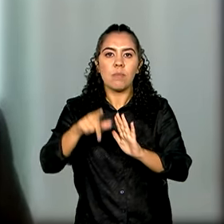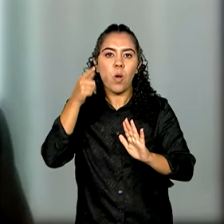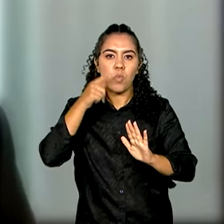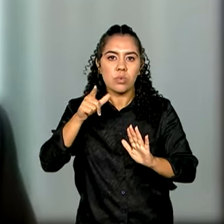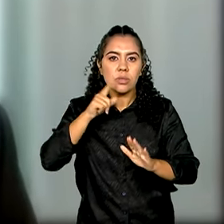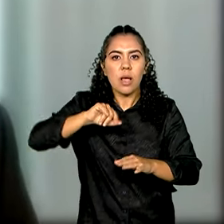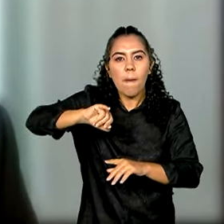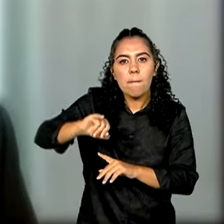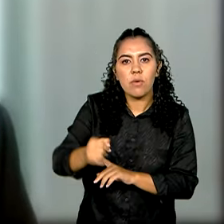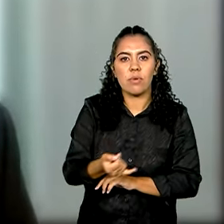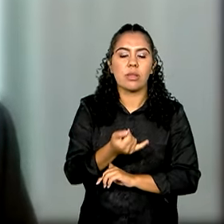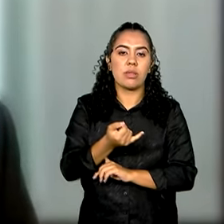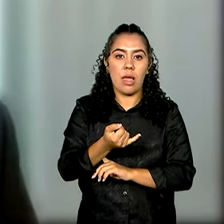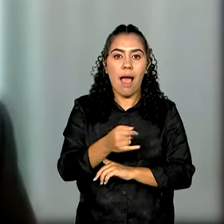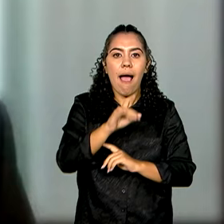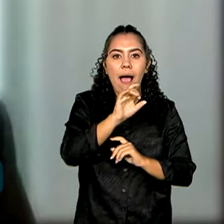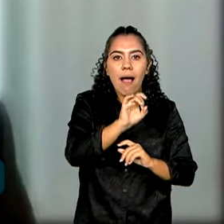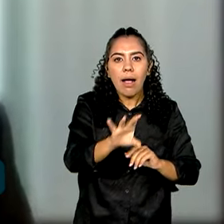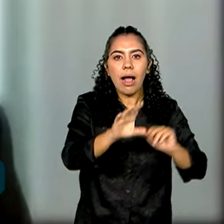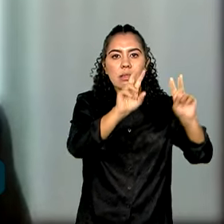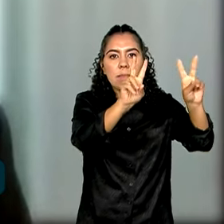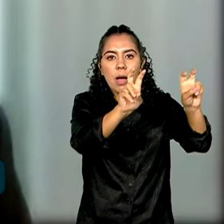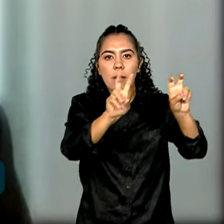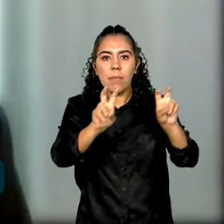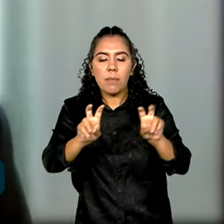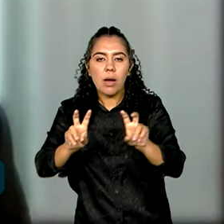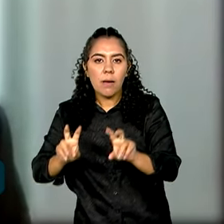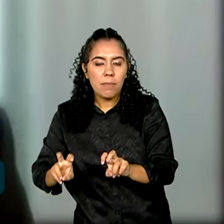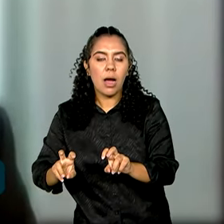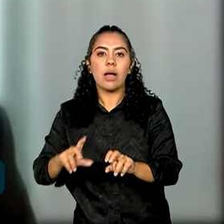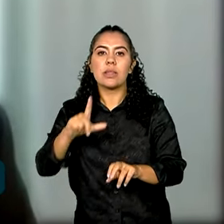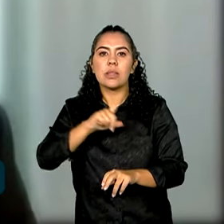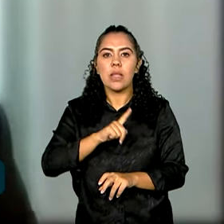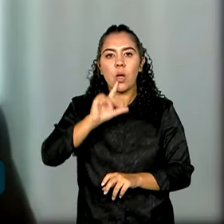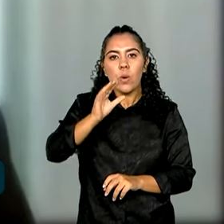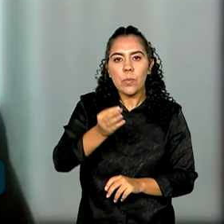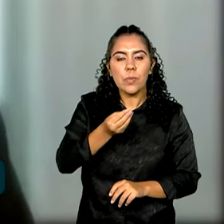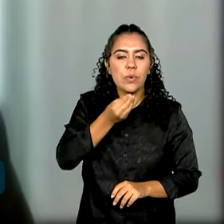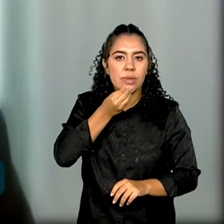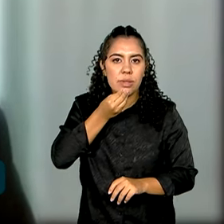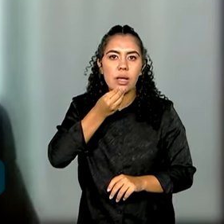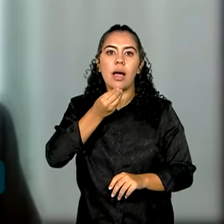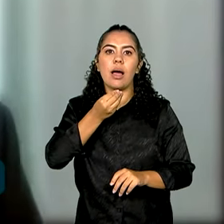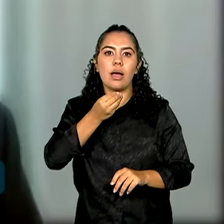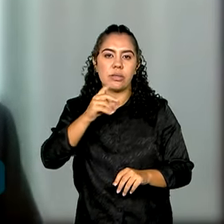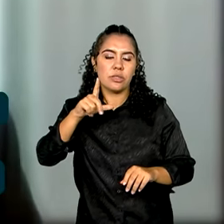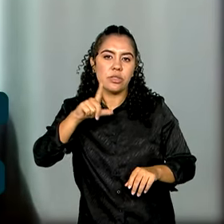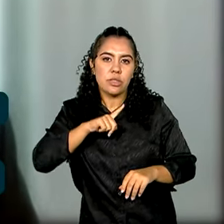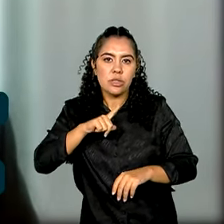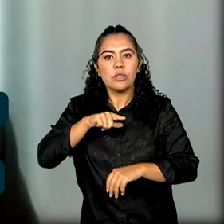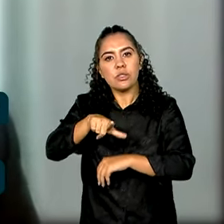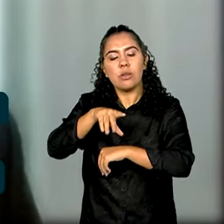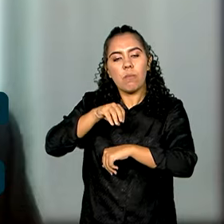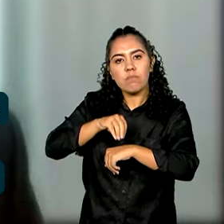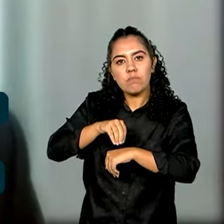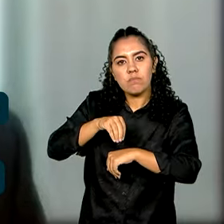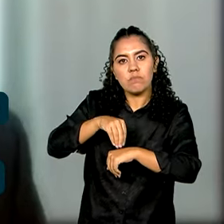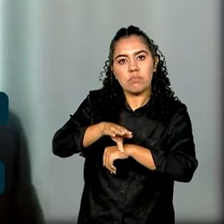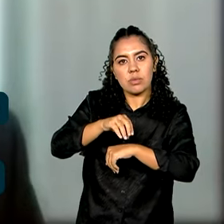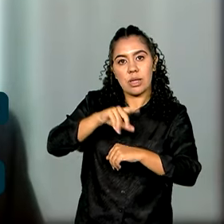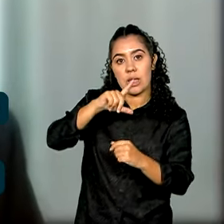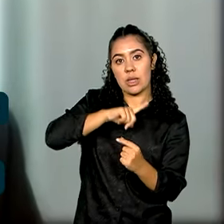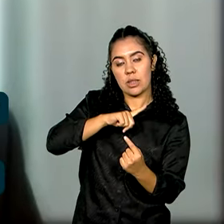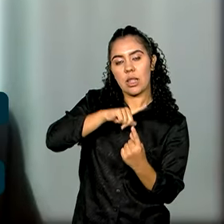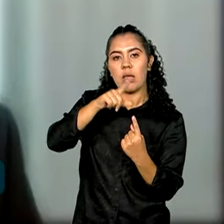aproveitada. Cada startup em geral acaba tendo oportunidade de ter essas sessões de mentoria com 2 a 3 mentores,